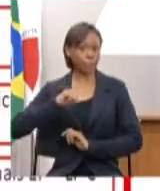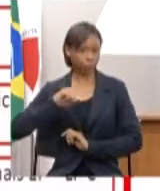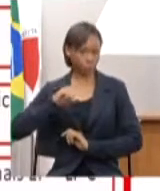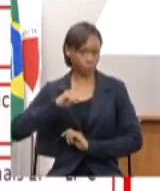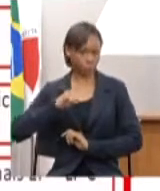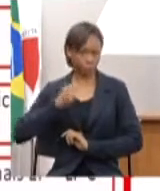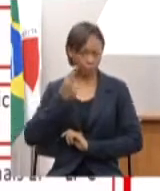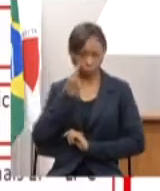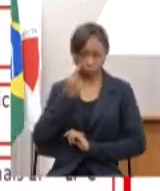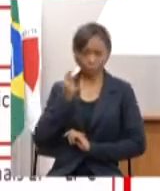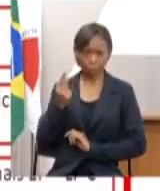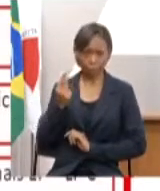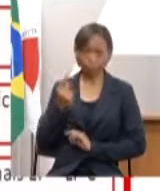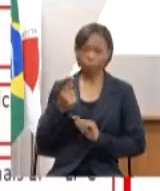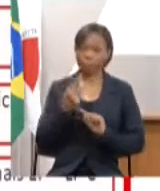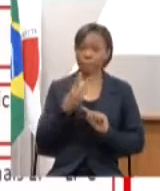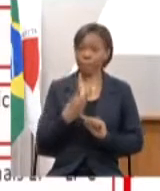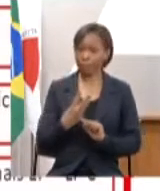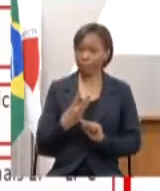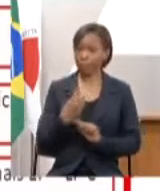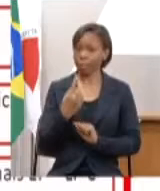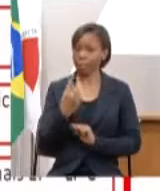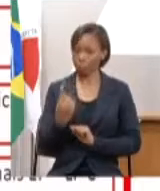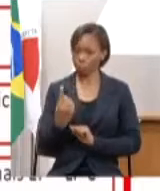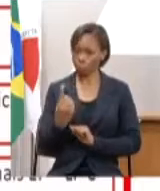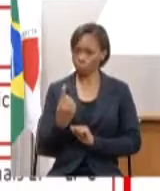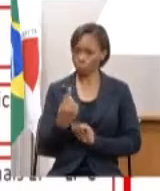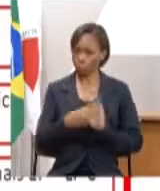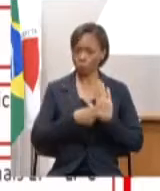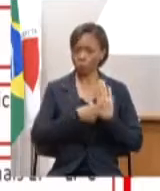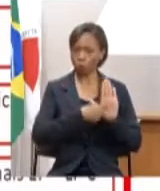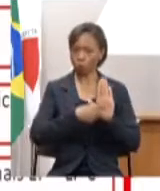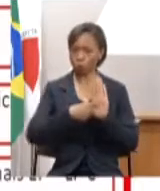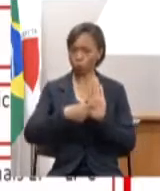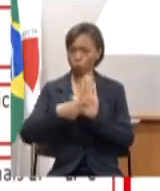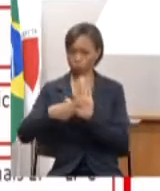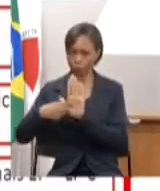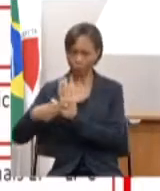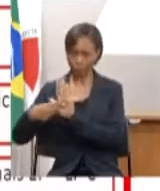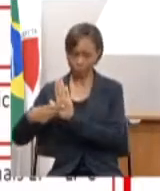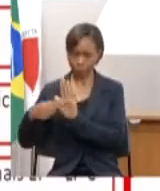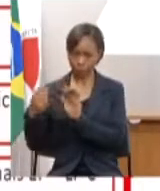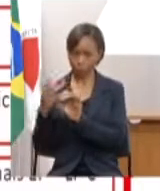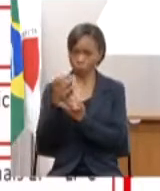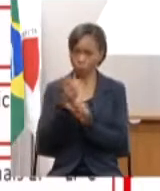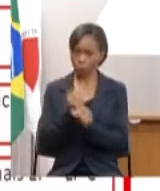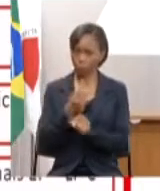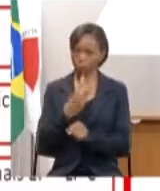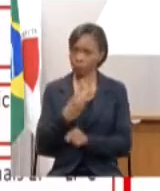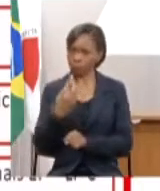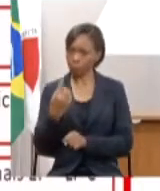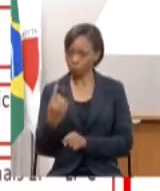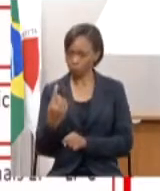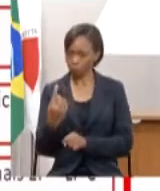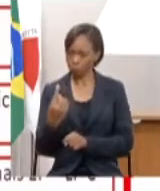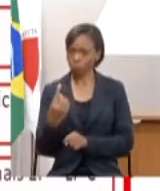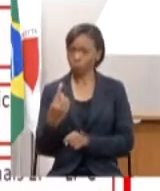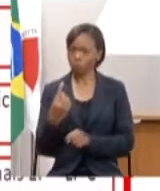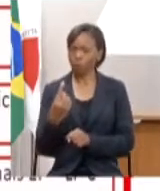31 indicadores para que vão desde